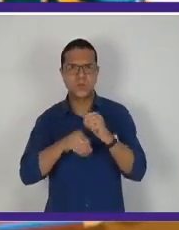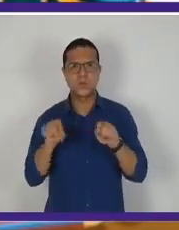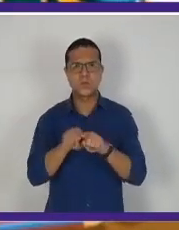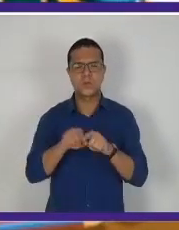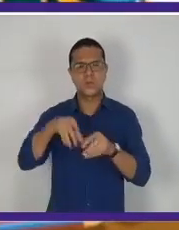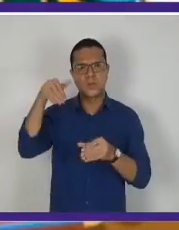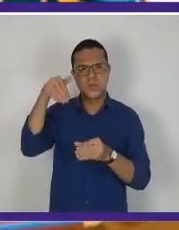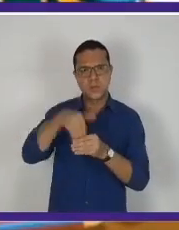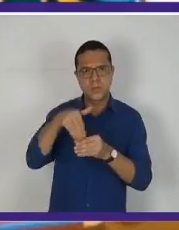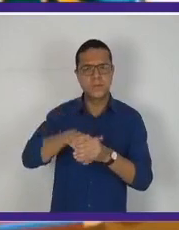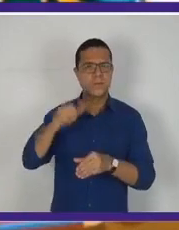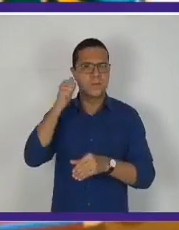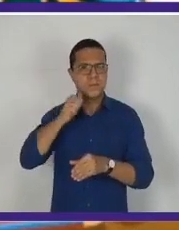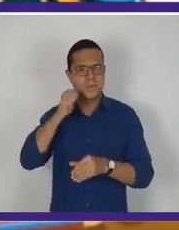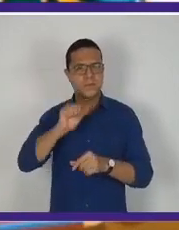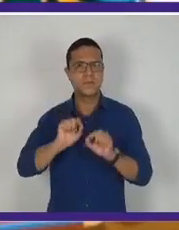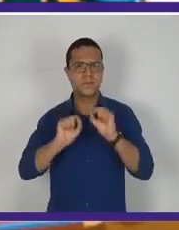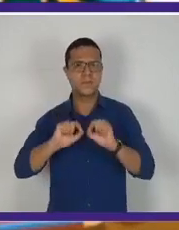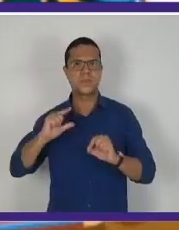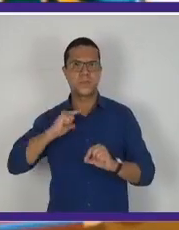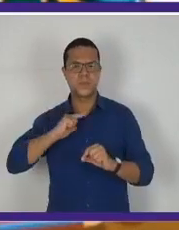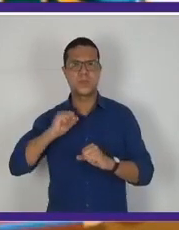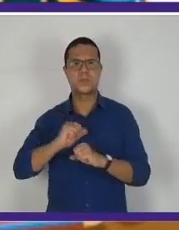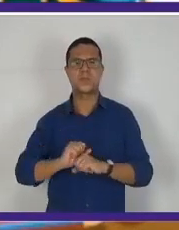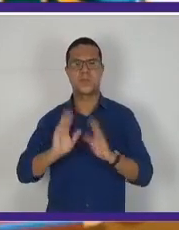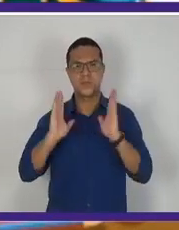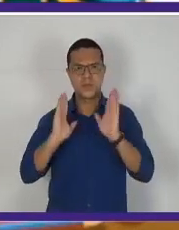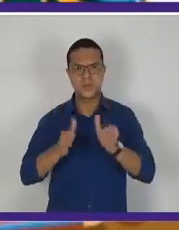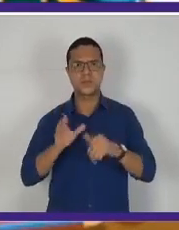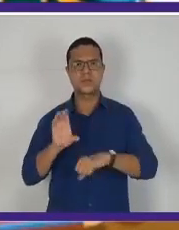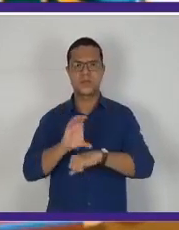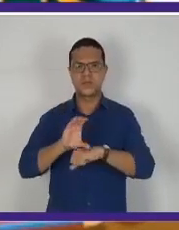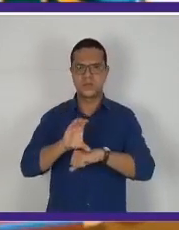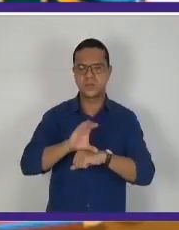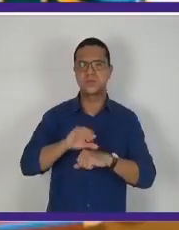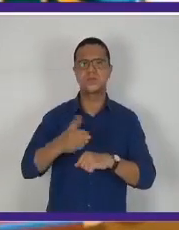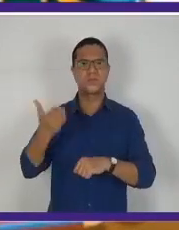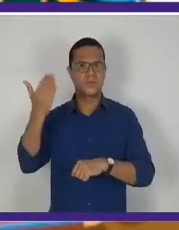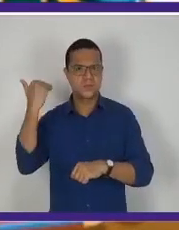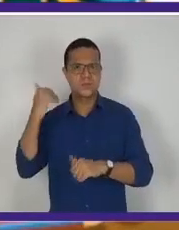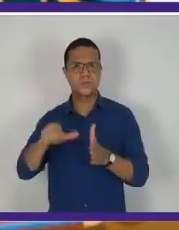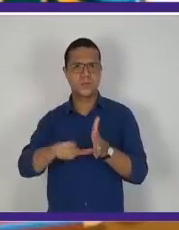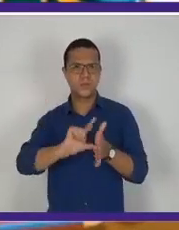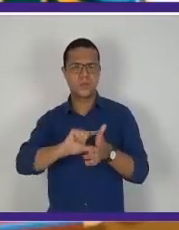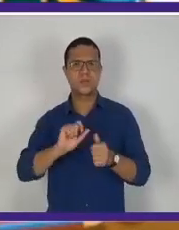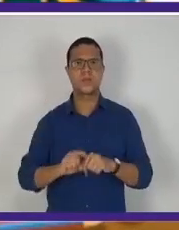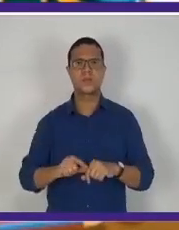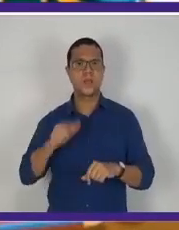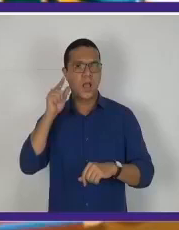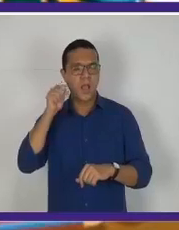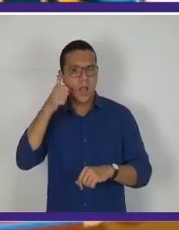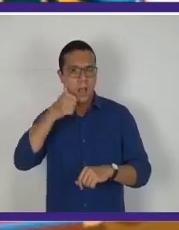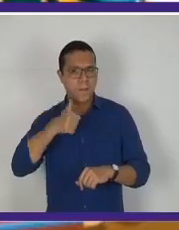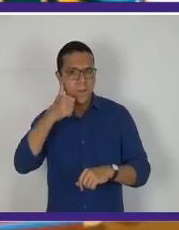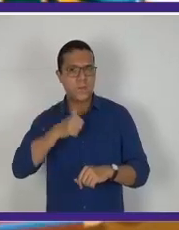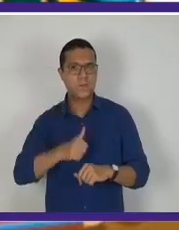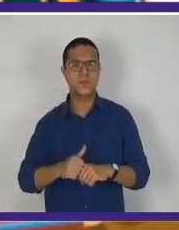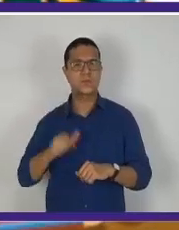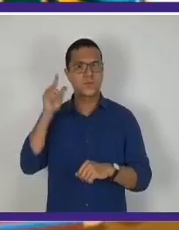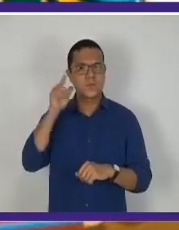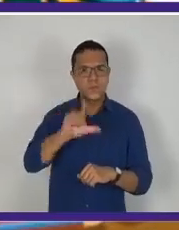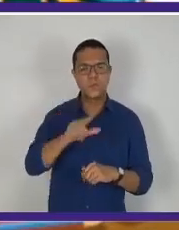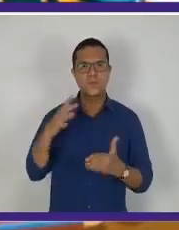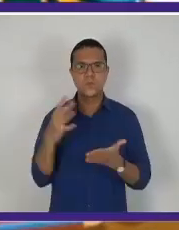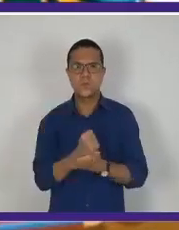o que já estava previsto no Código Eleitoral de 1932. Então, é quando as mulheres ganham pela primeira vez no país o